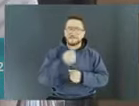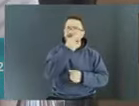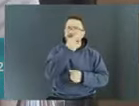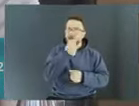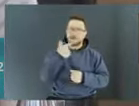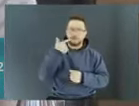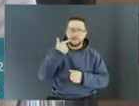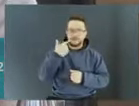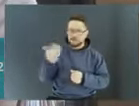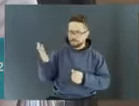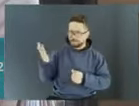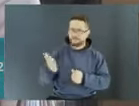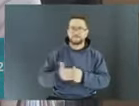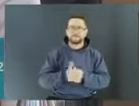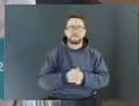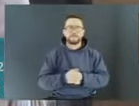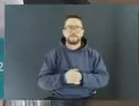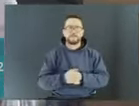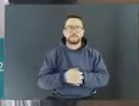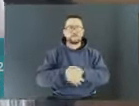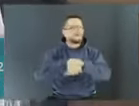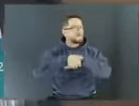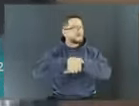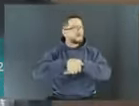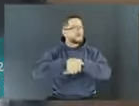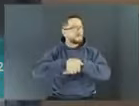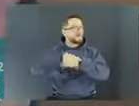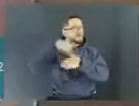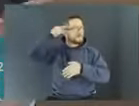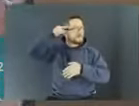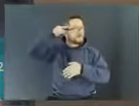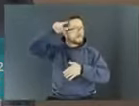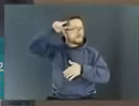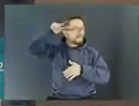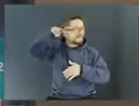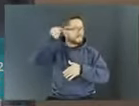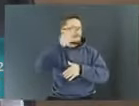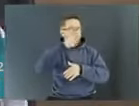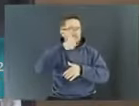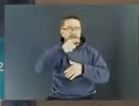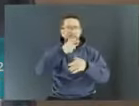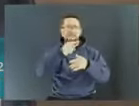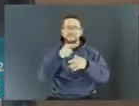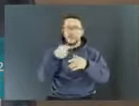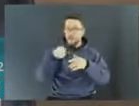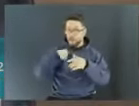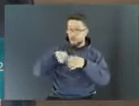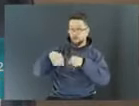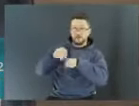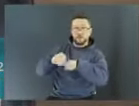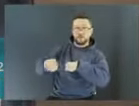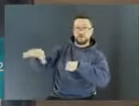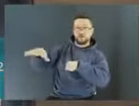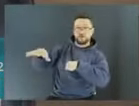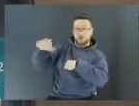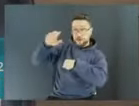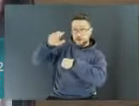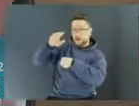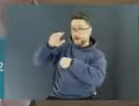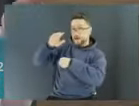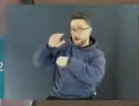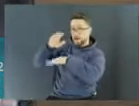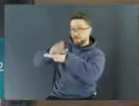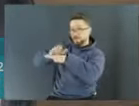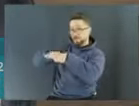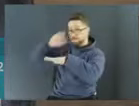palavra. Quero cumprimentar o vereador Zezinho Sabará por trazer esse tema. Ele já tinha feito uma sugestão ao Executivo, contou com o meu apoio na ocasião. Quero